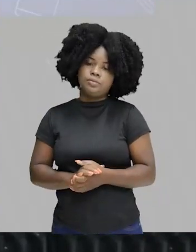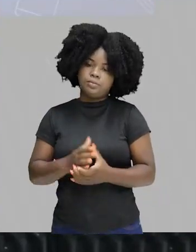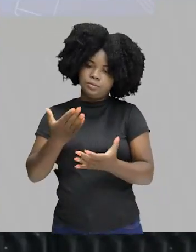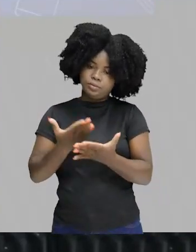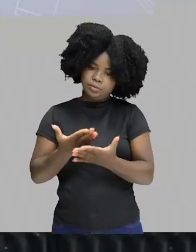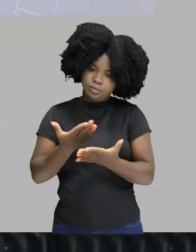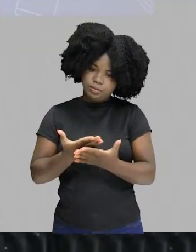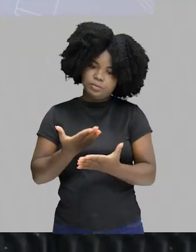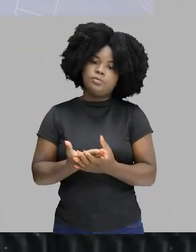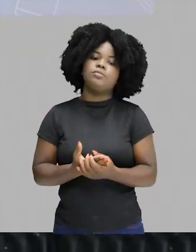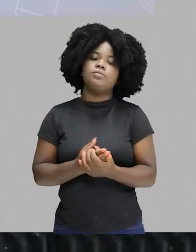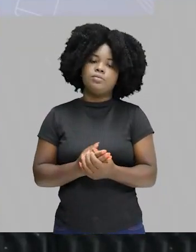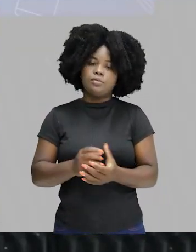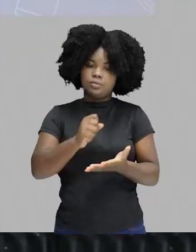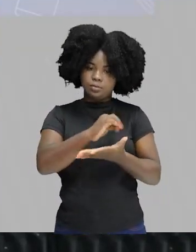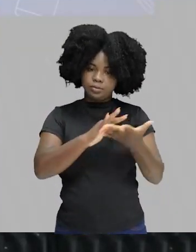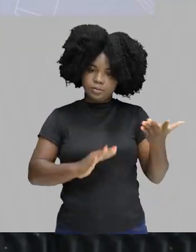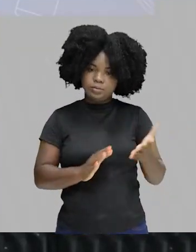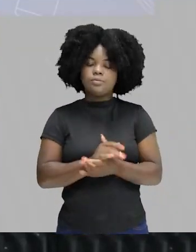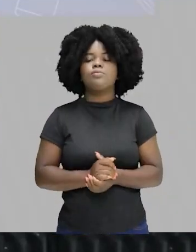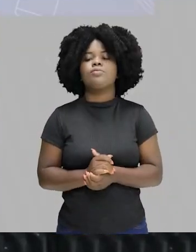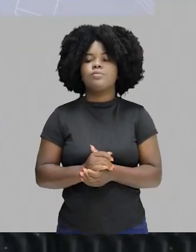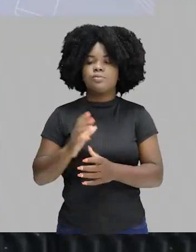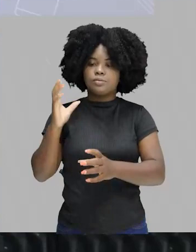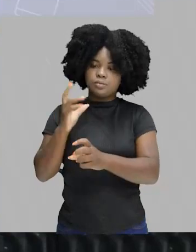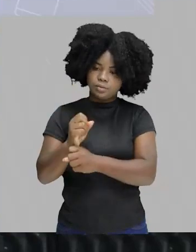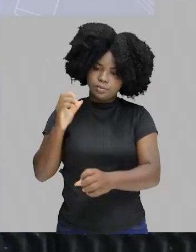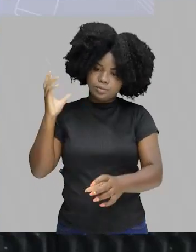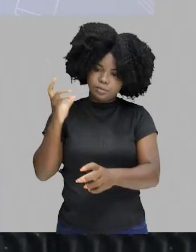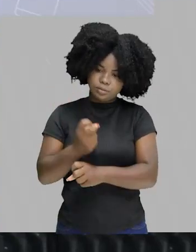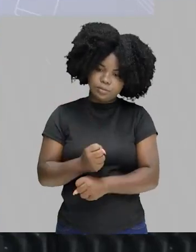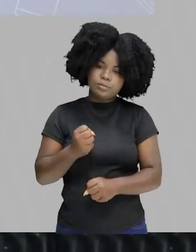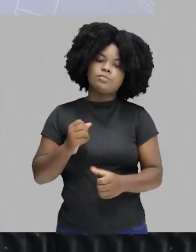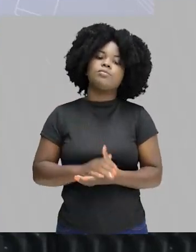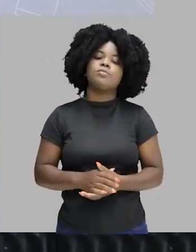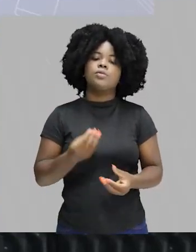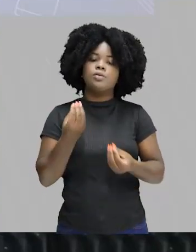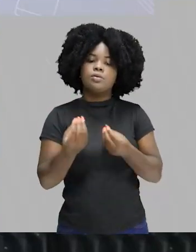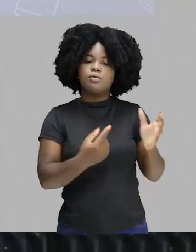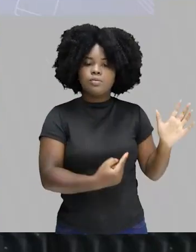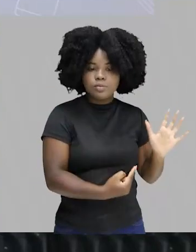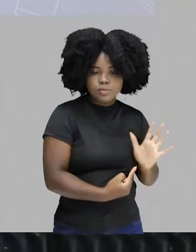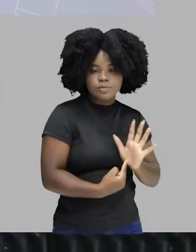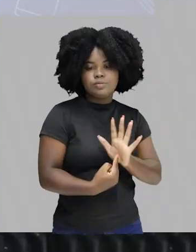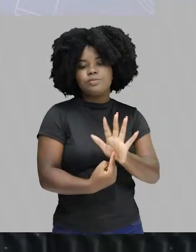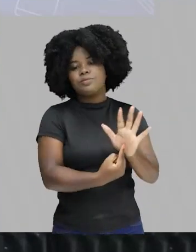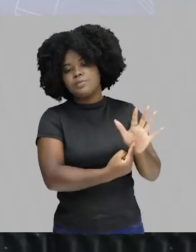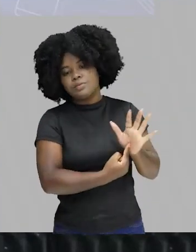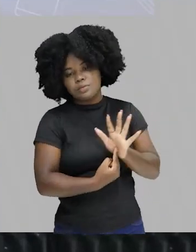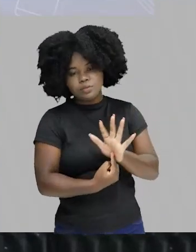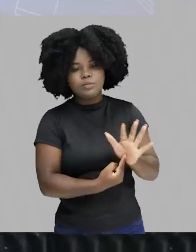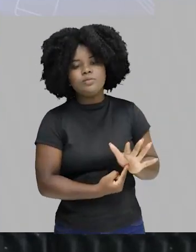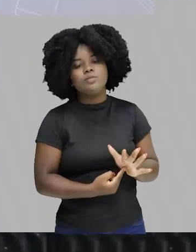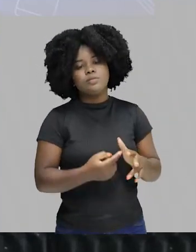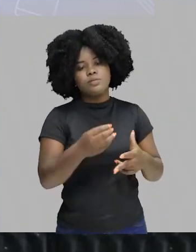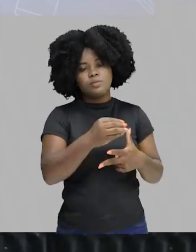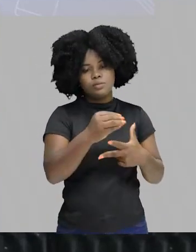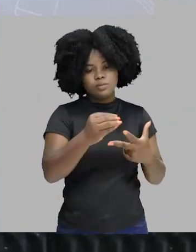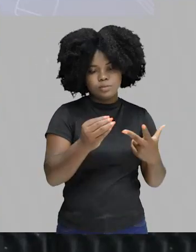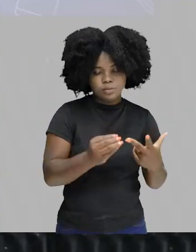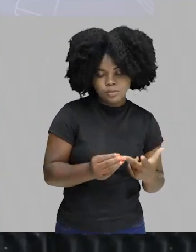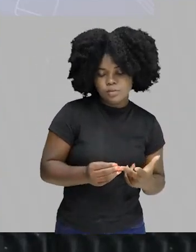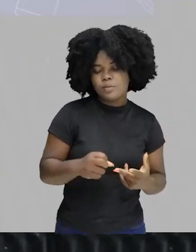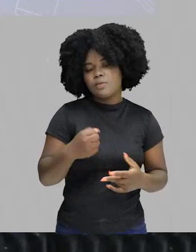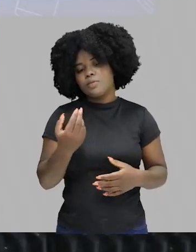melhor a partir dos exercícios, para mostrar como isso aparece no vestibular, numa prova, ou até mesmo ali numa